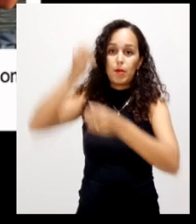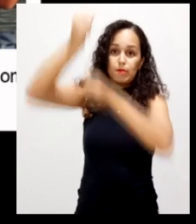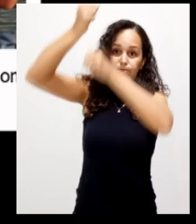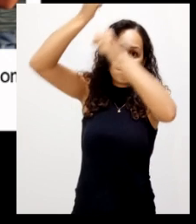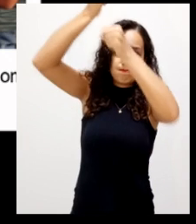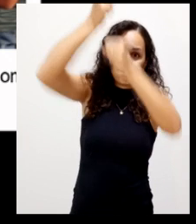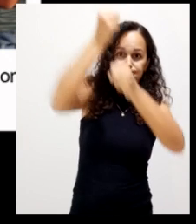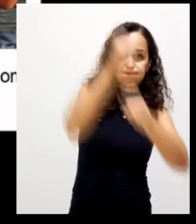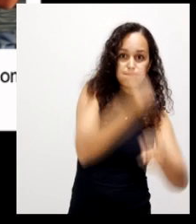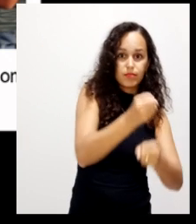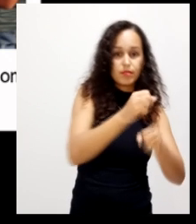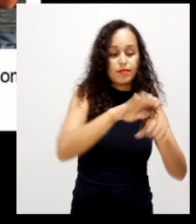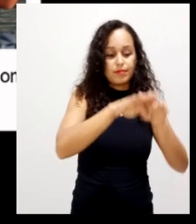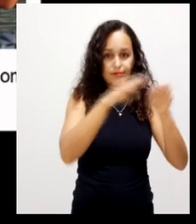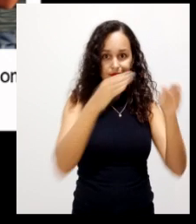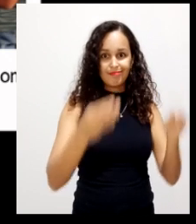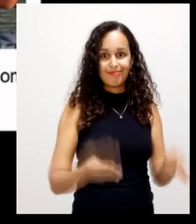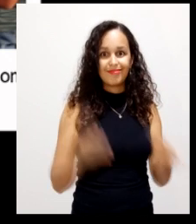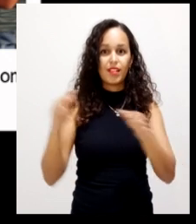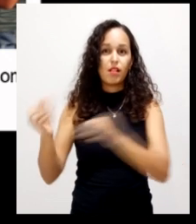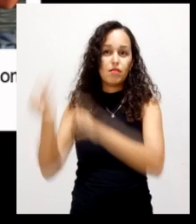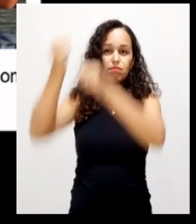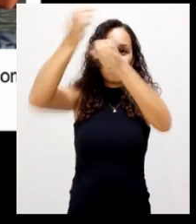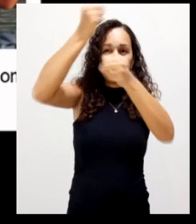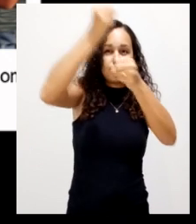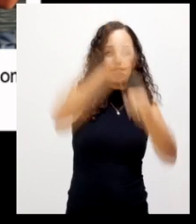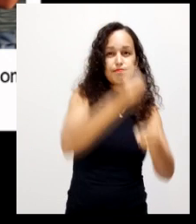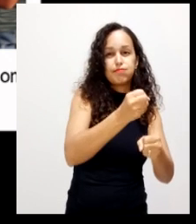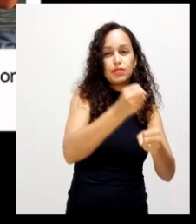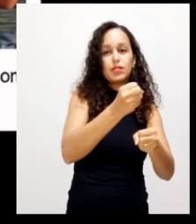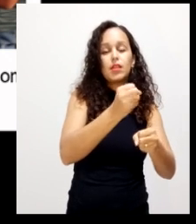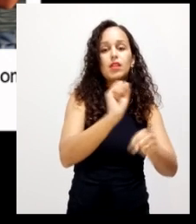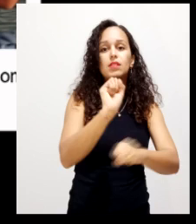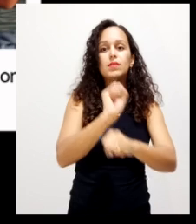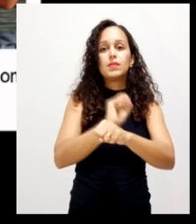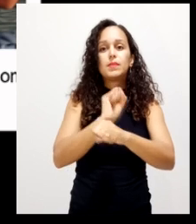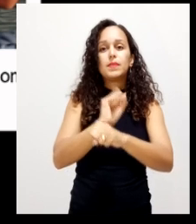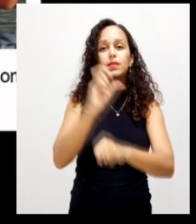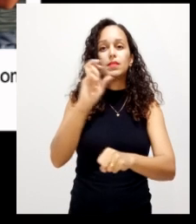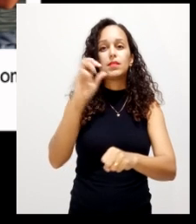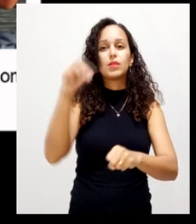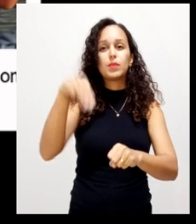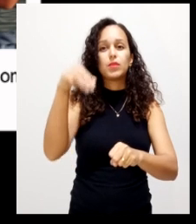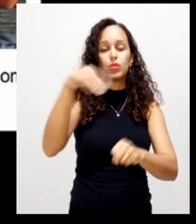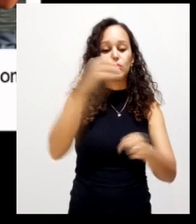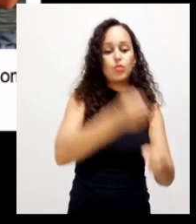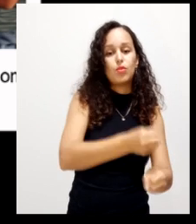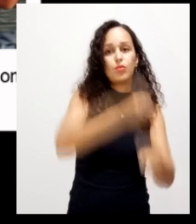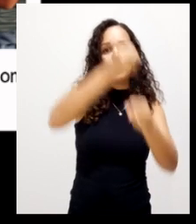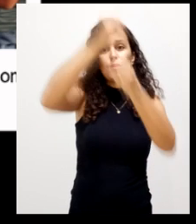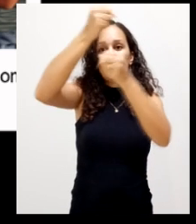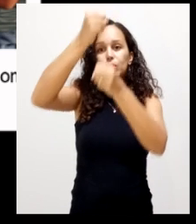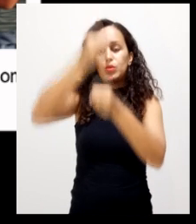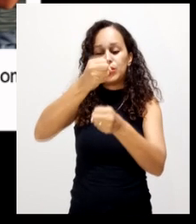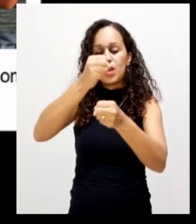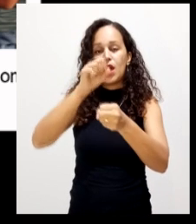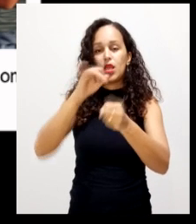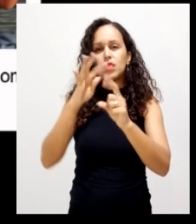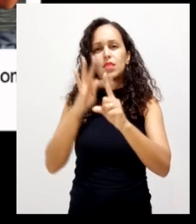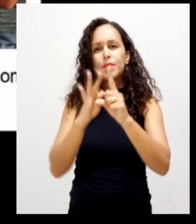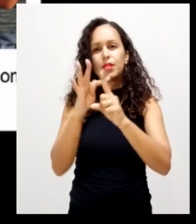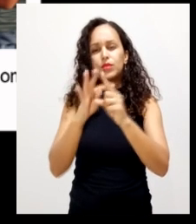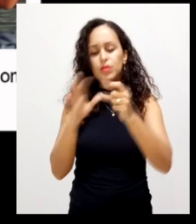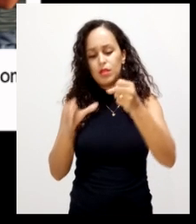final da leira deixamos uns 5 minutos e quando retiramos nós sentimos a temperatura caso você consiga